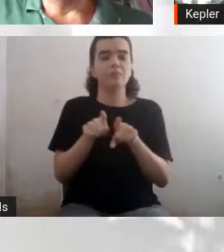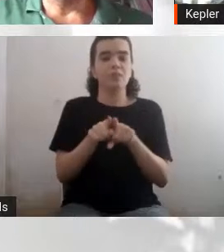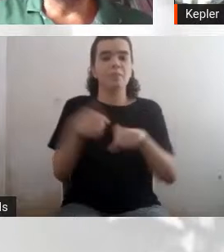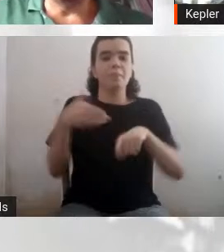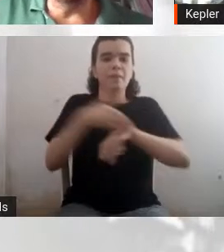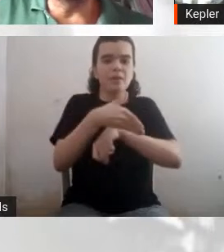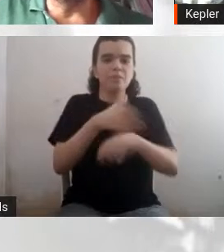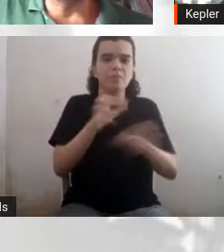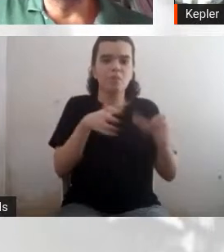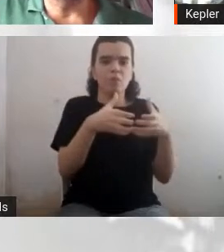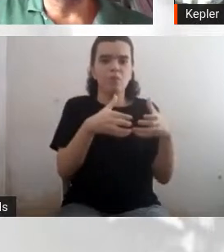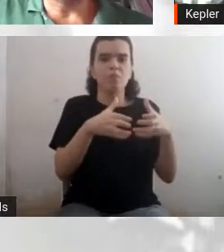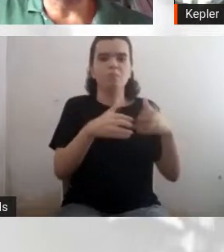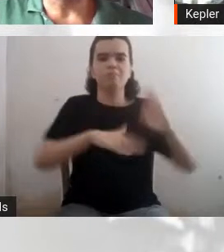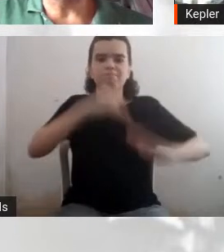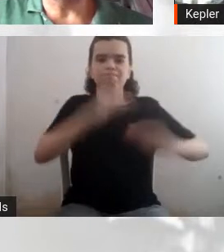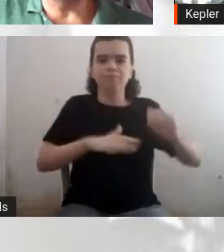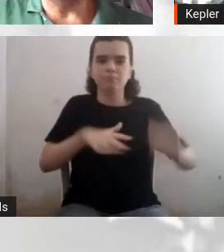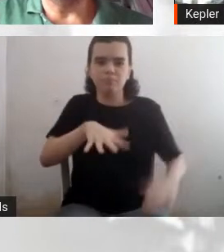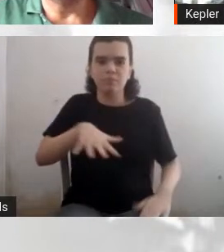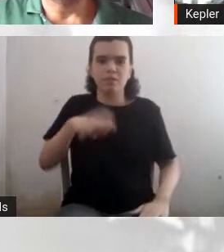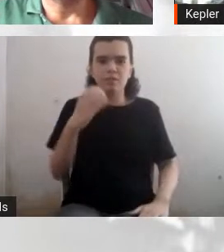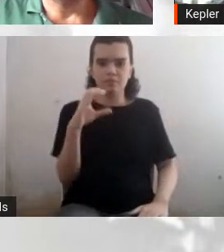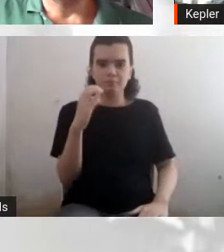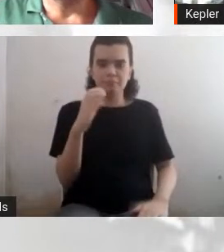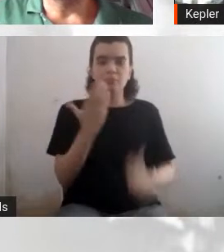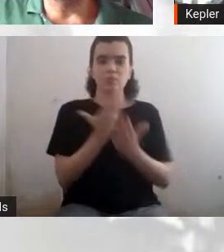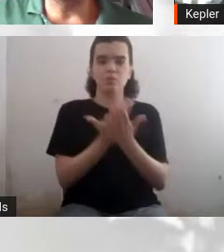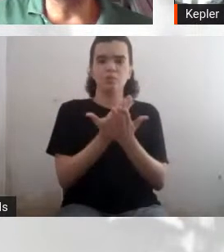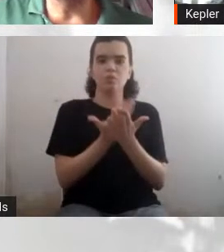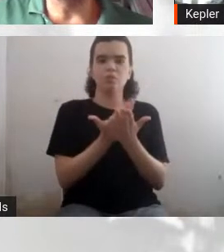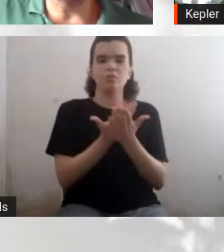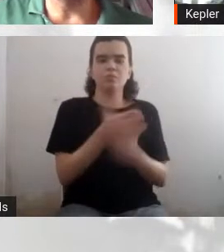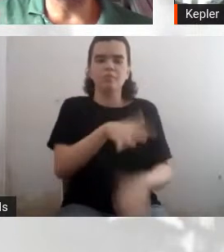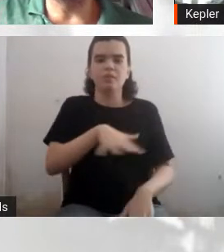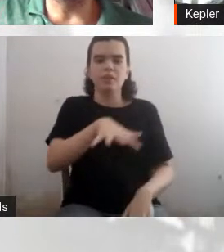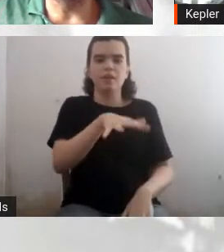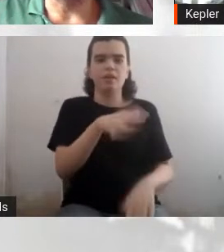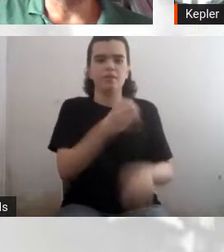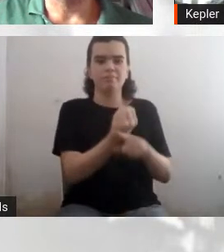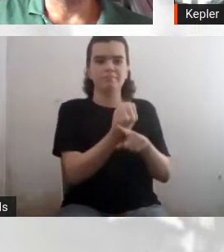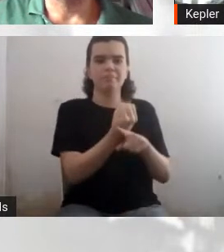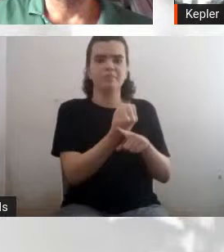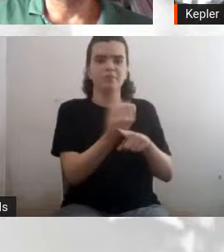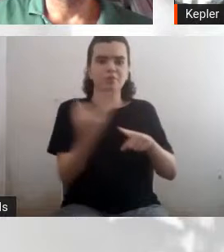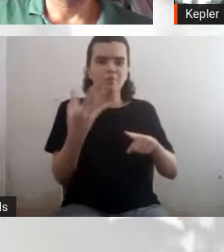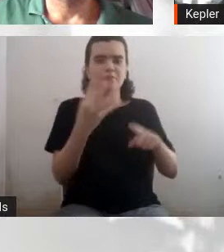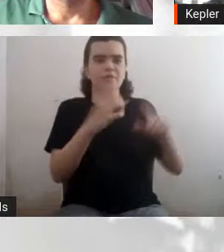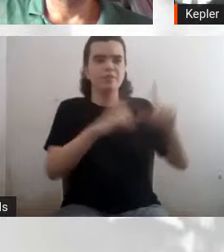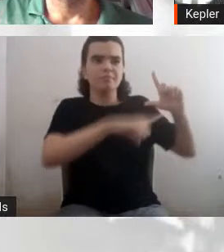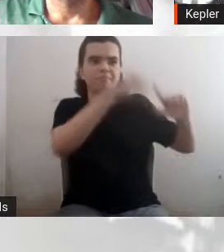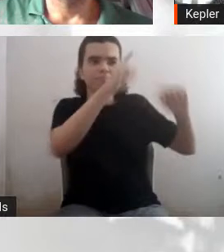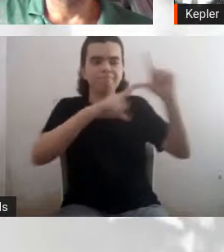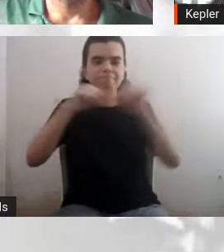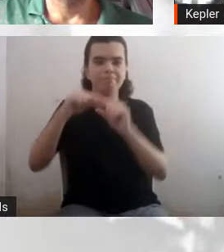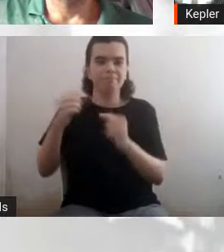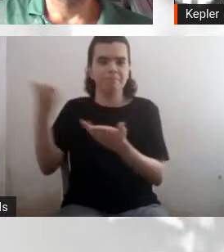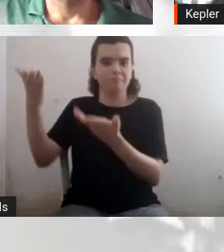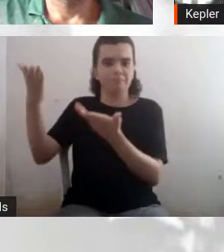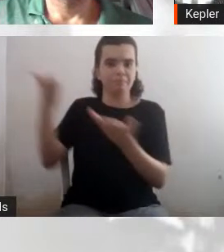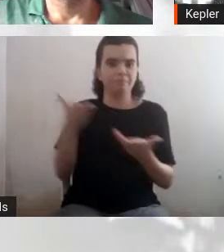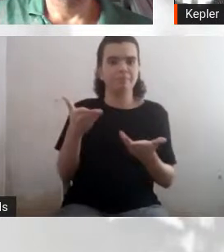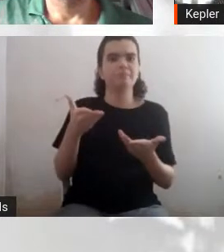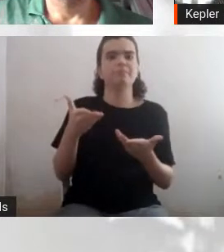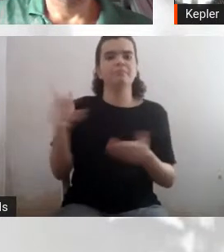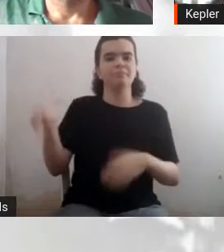que também trabalha com Astrofísica Estelar. Seja bem-vinda, professora Beatriz. Boa tarde,